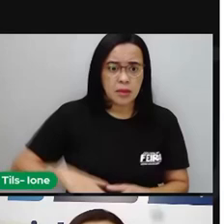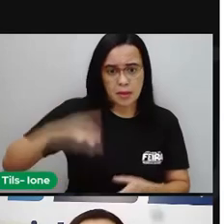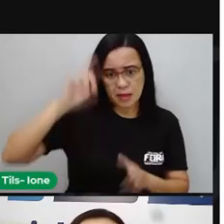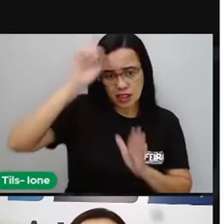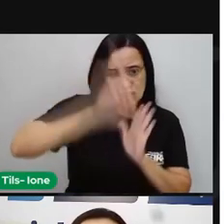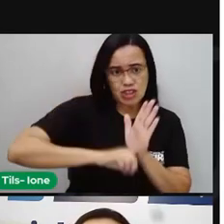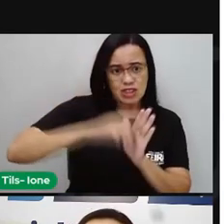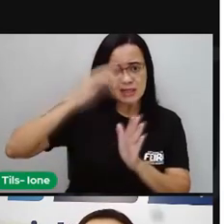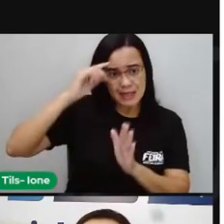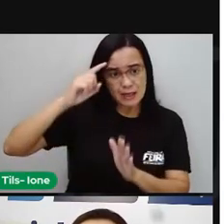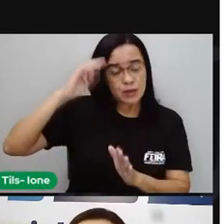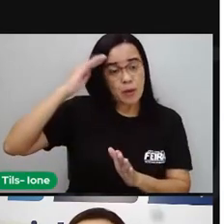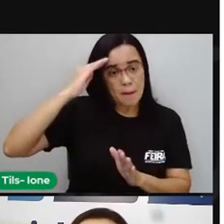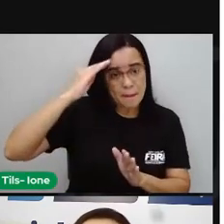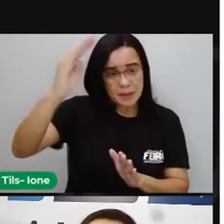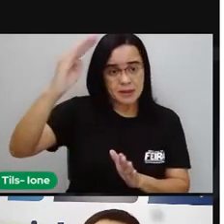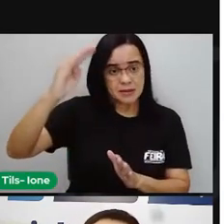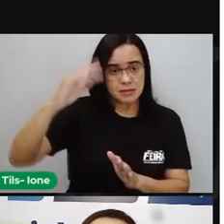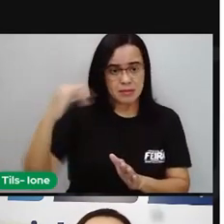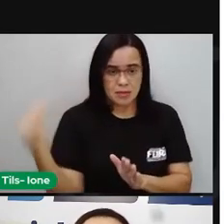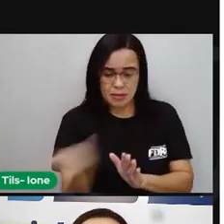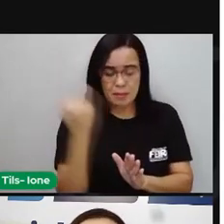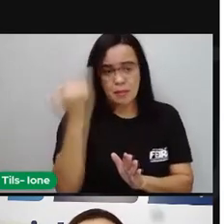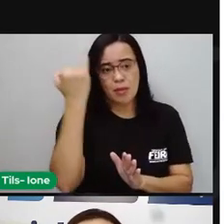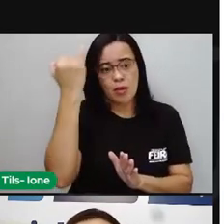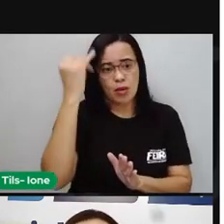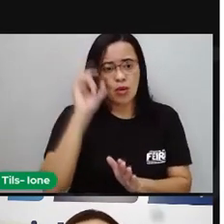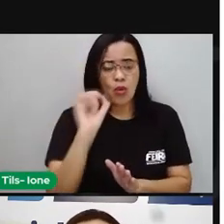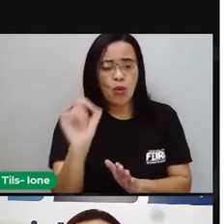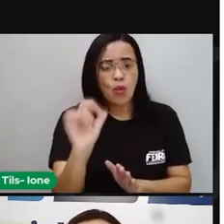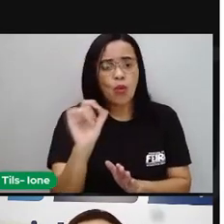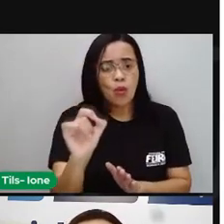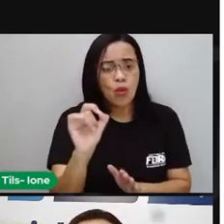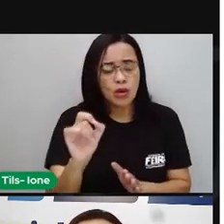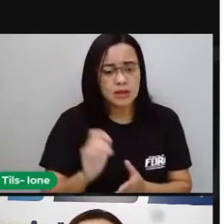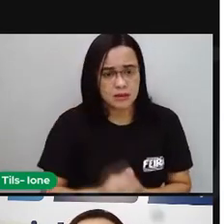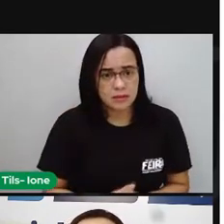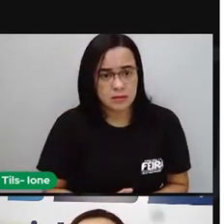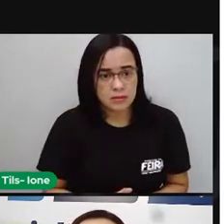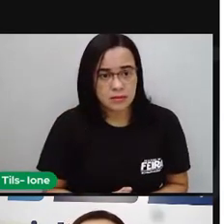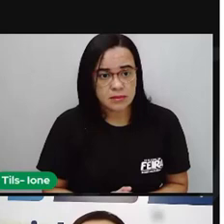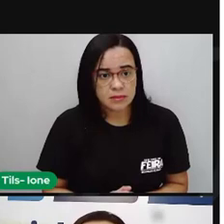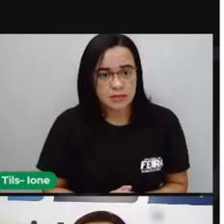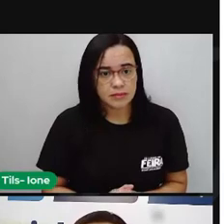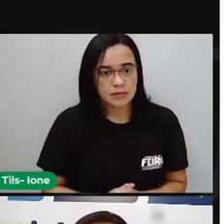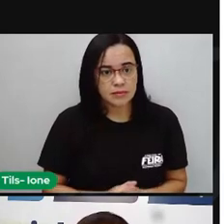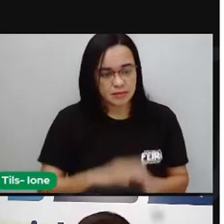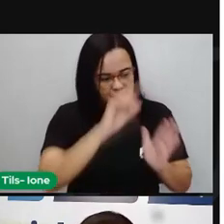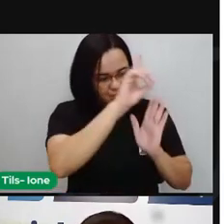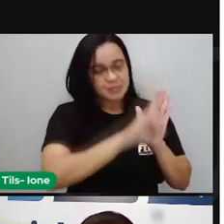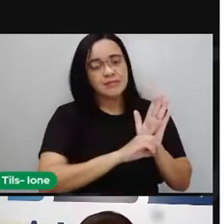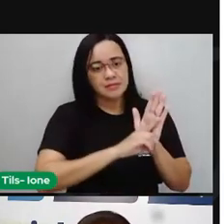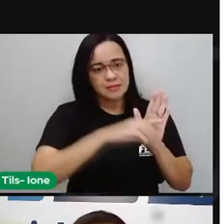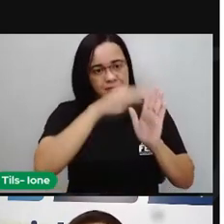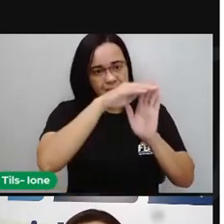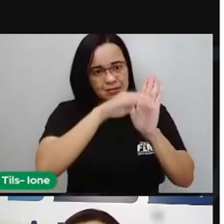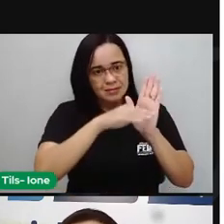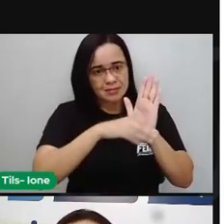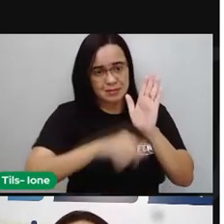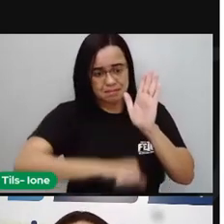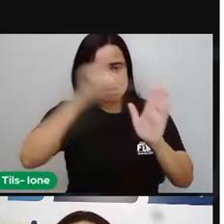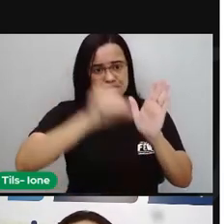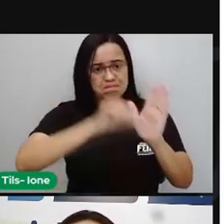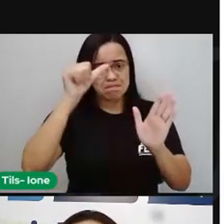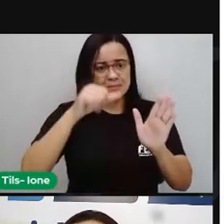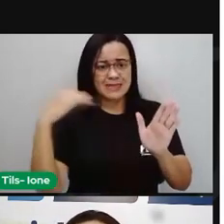tem. Mas, quando a gente fala de idoso, se coloca aí como esses direitos, eles são prioridades. É tanto que,